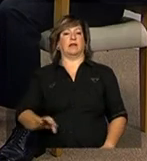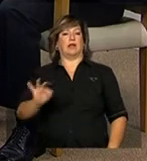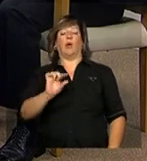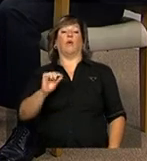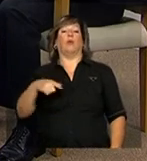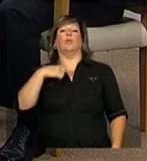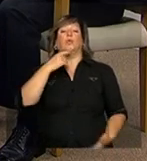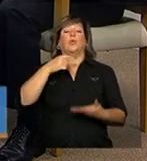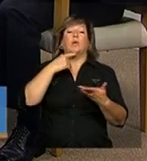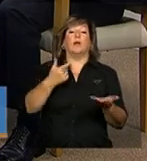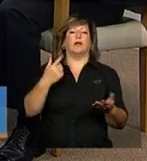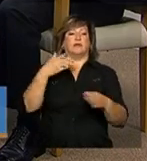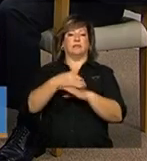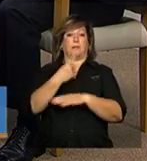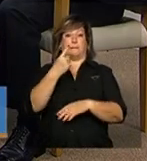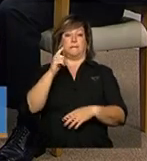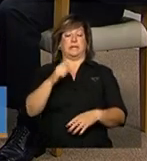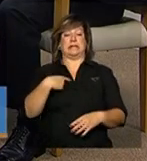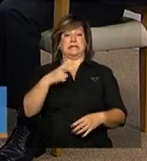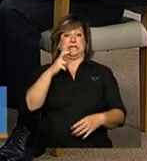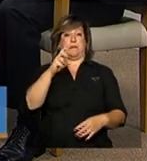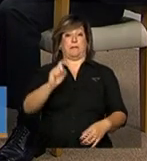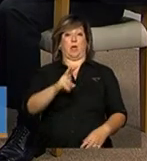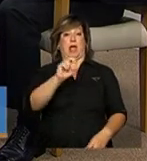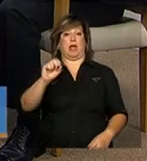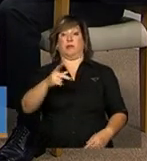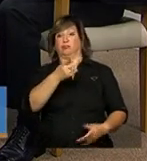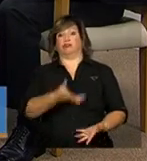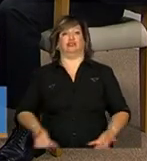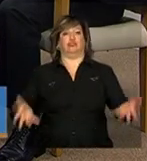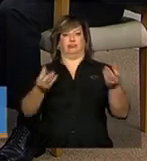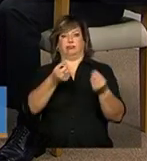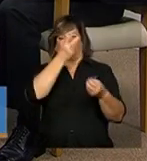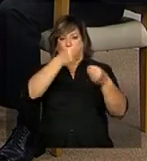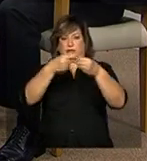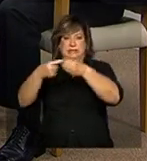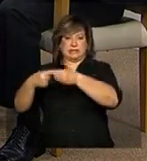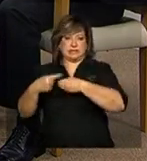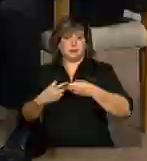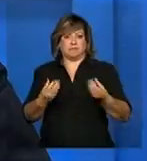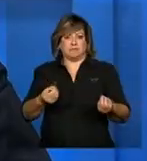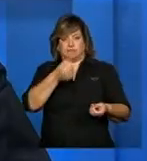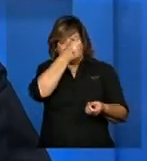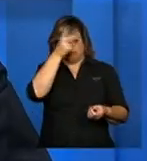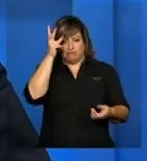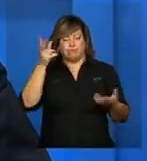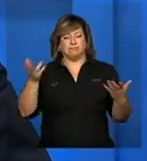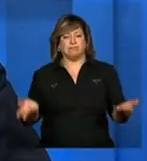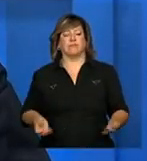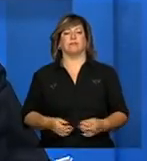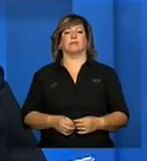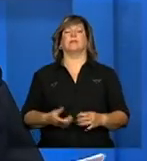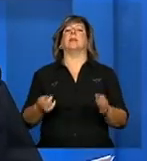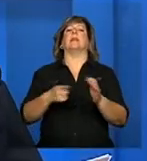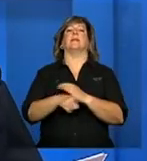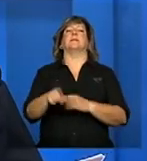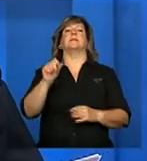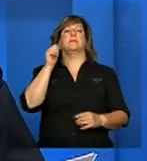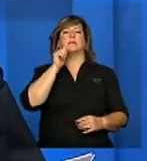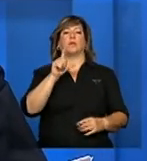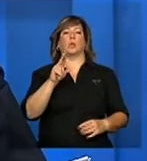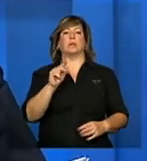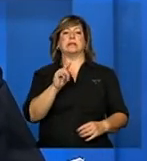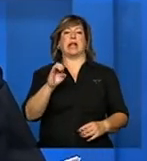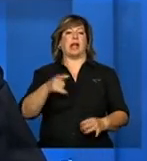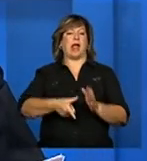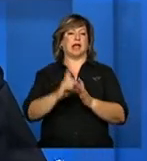todos os 5.500 municípios que cofinanciamos. Você falou aí de um ponto que também a Luziele no primeiro bloco tinha falado também